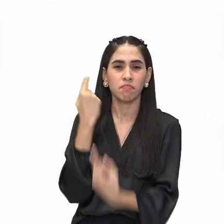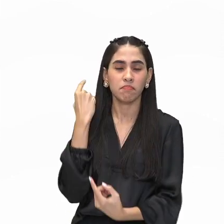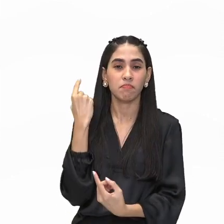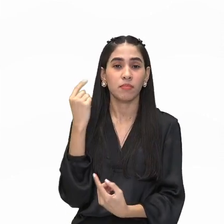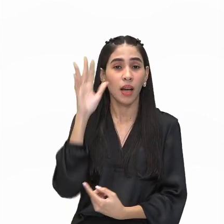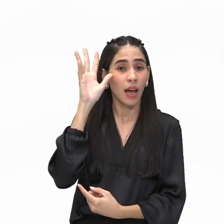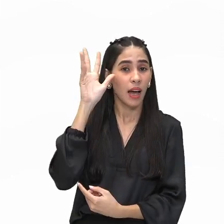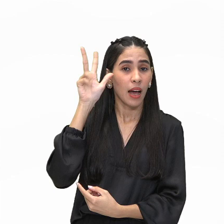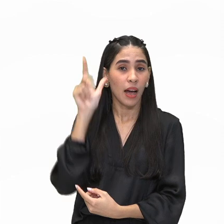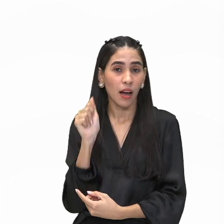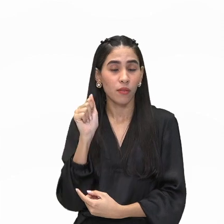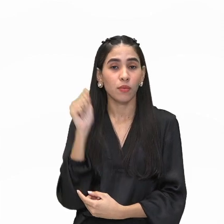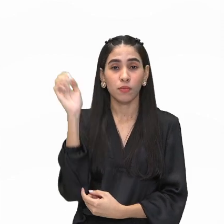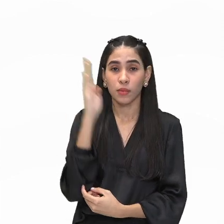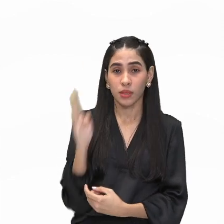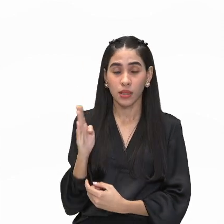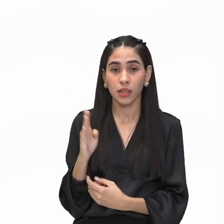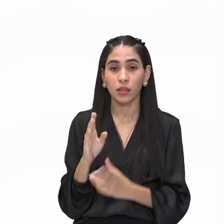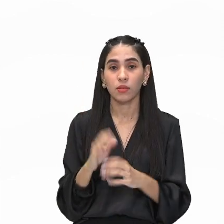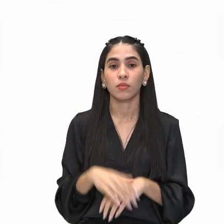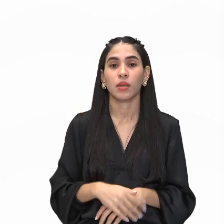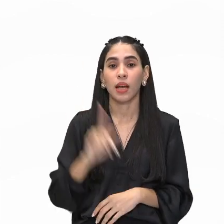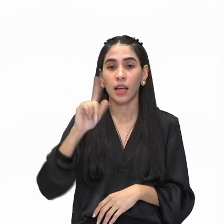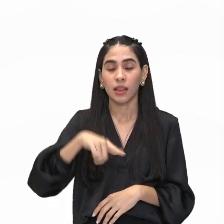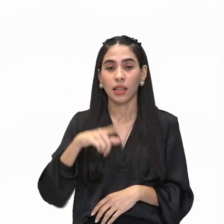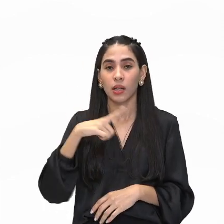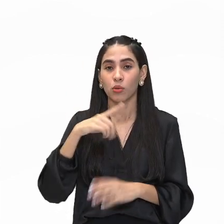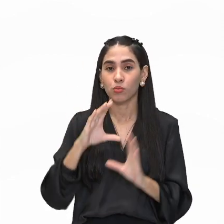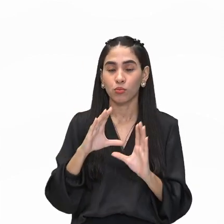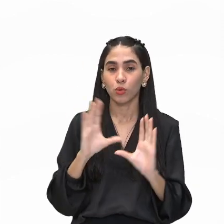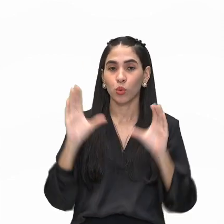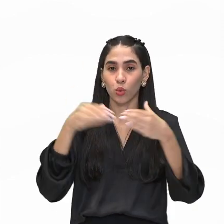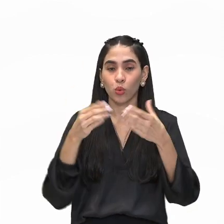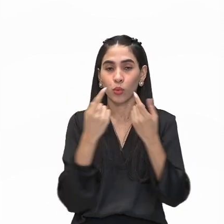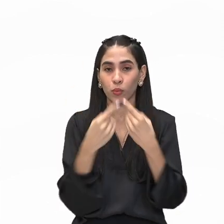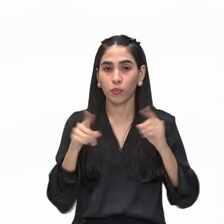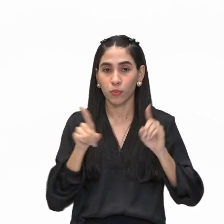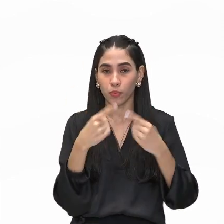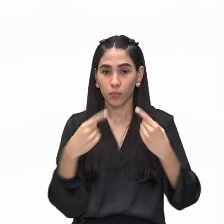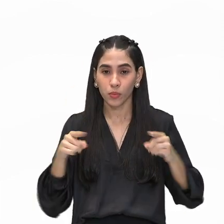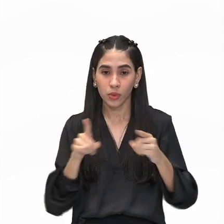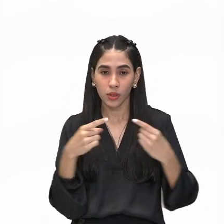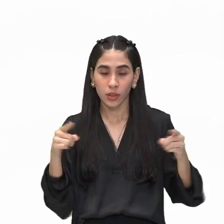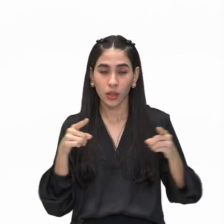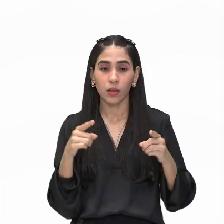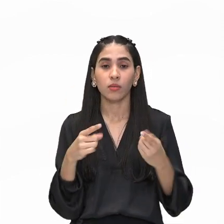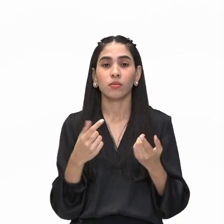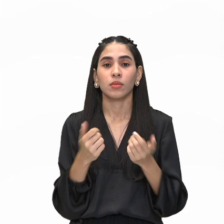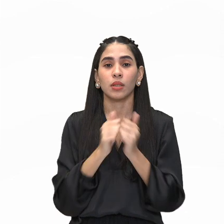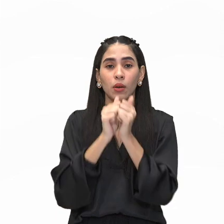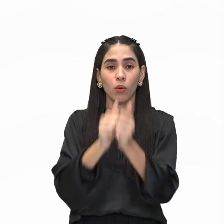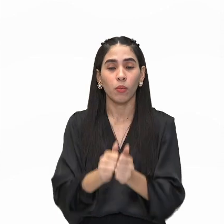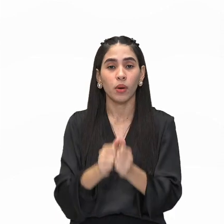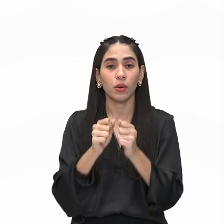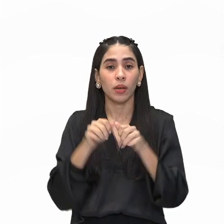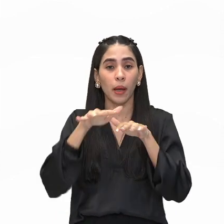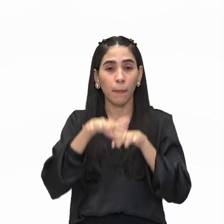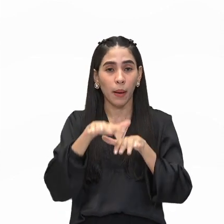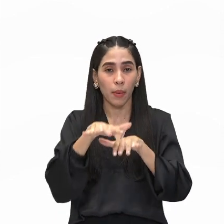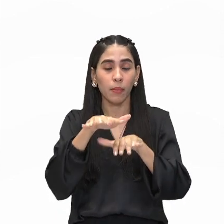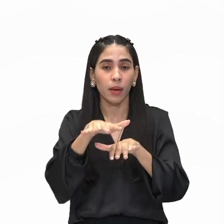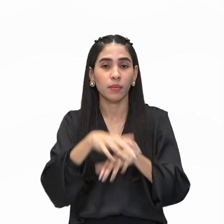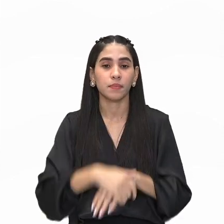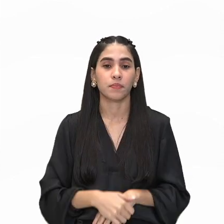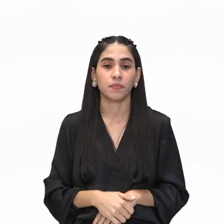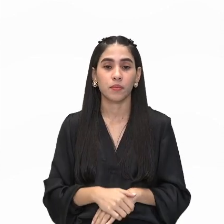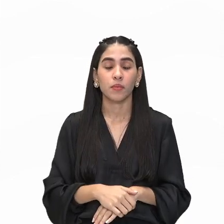-brasileiro. É formado por um conjunto musical percussivo que acompanha um cortejo real. Os